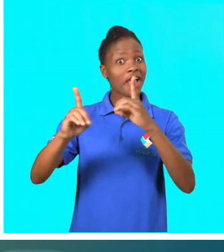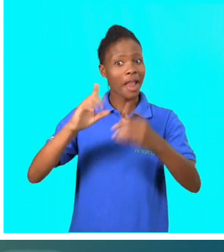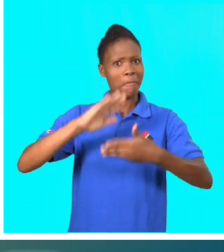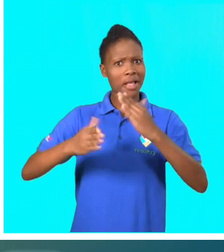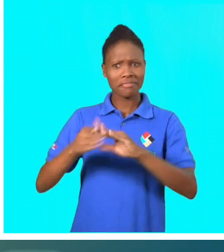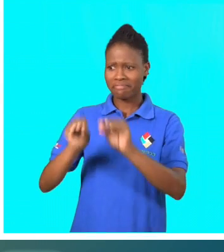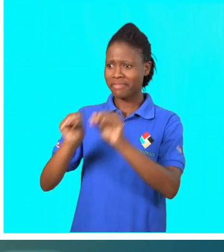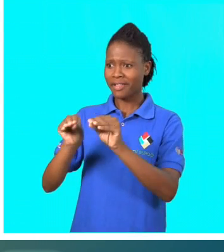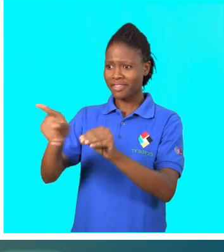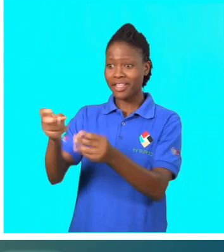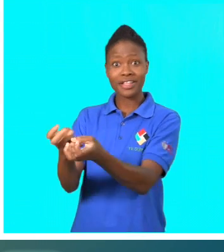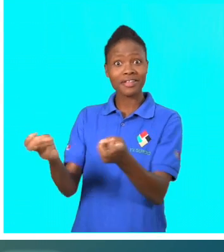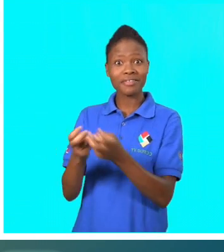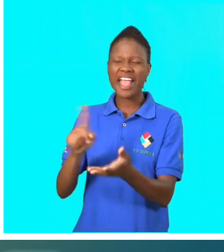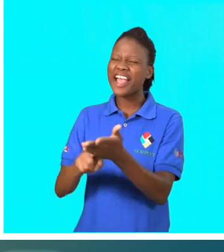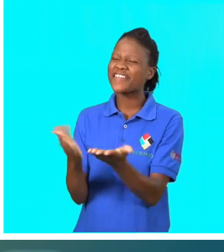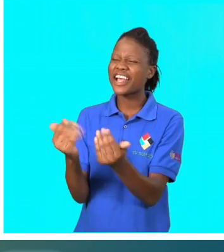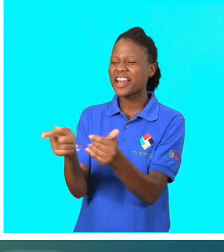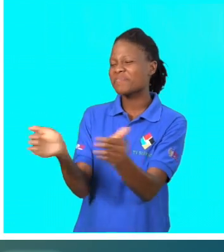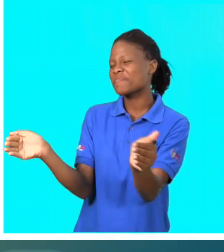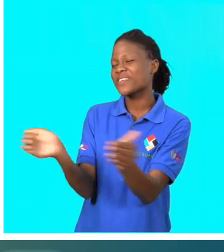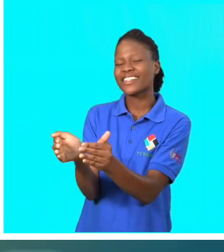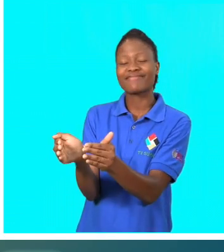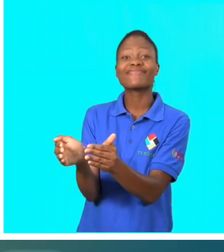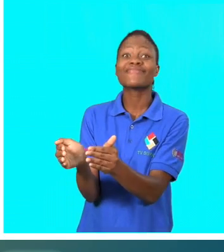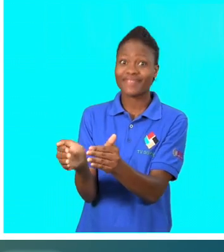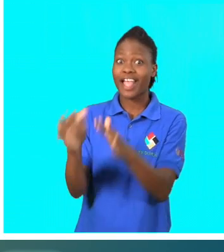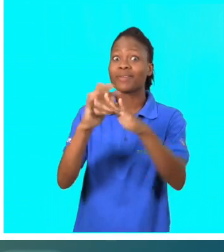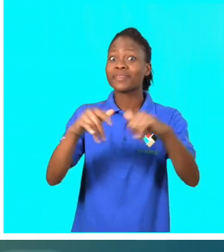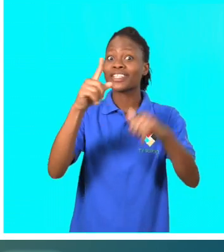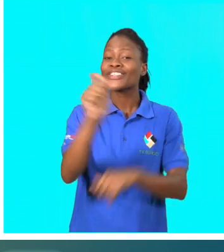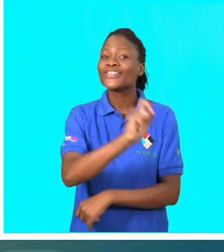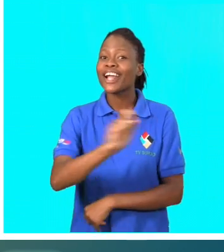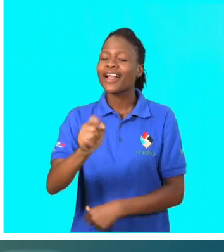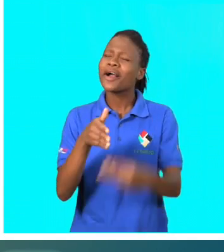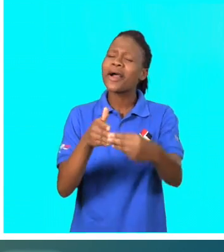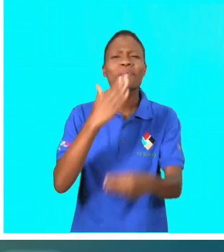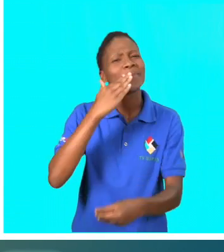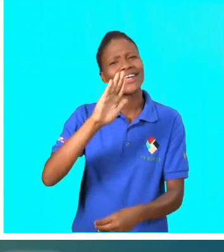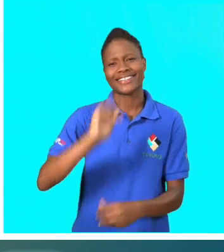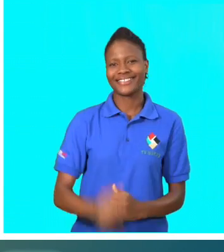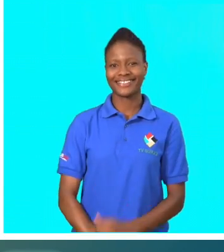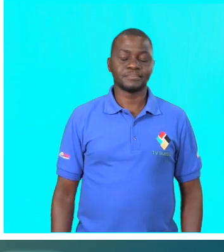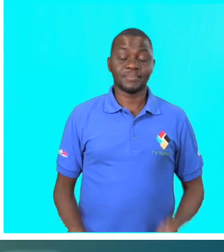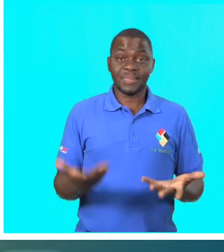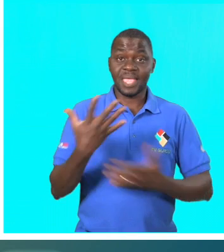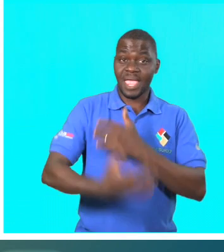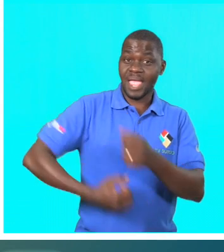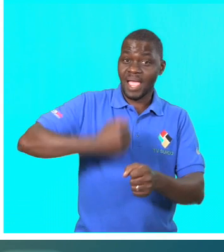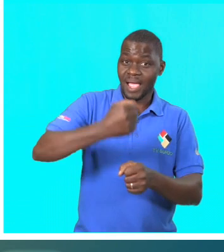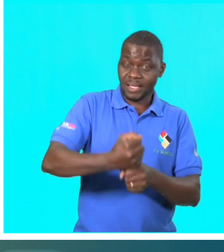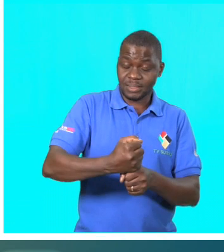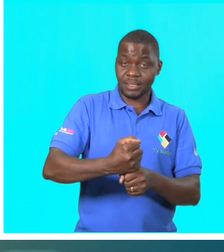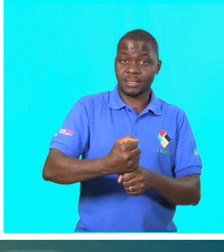Na escola especial nº 1, o rácio aluno-professor é bom. O diretor garante ser fácil fazer um melhor acompanhamento. Este